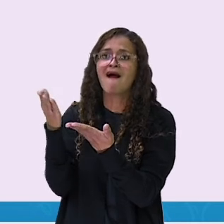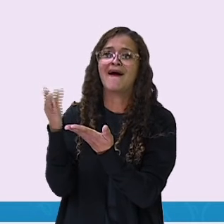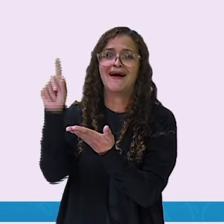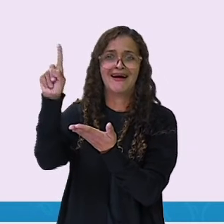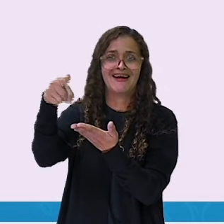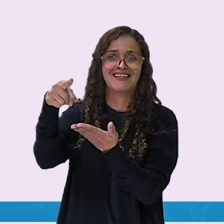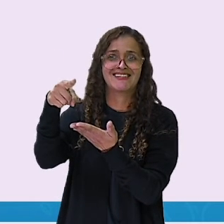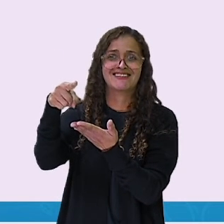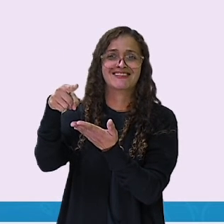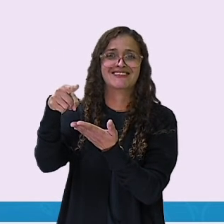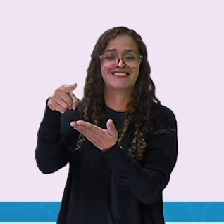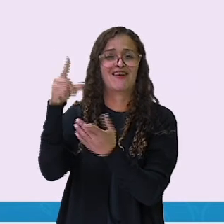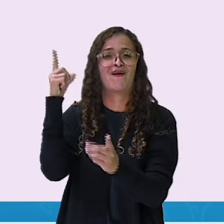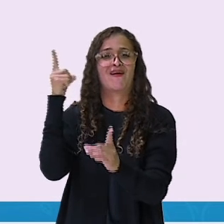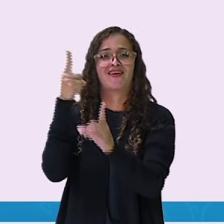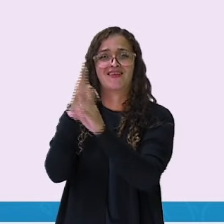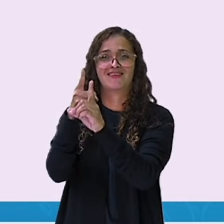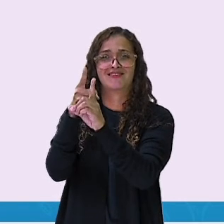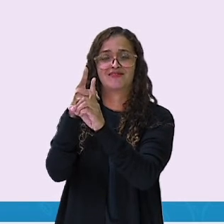mesmo que nós queremos.